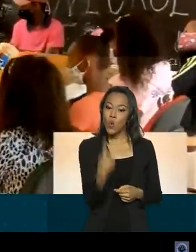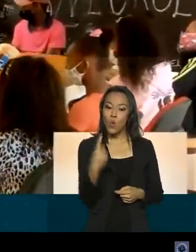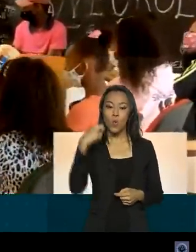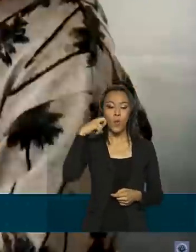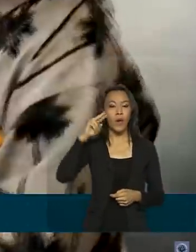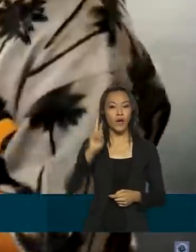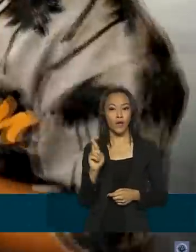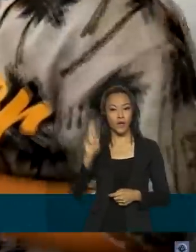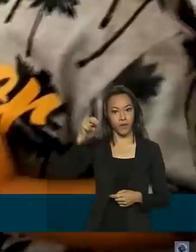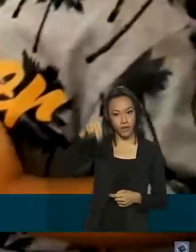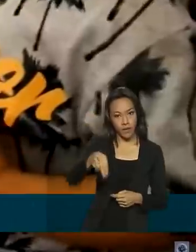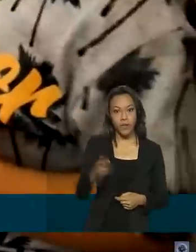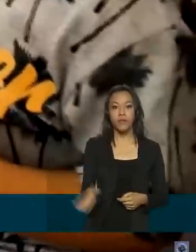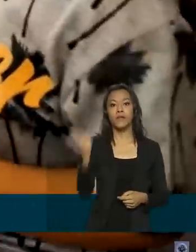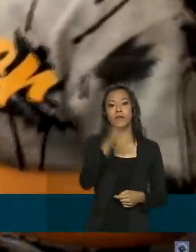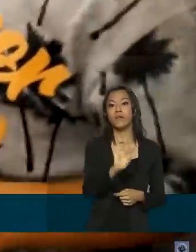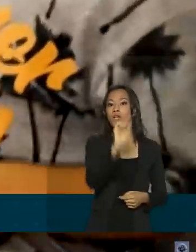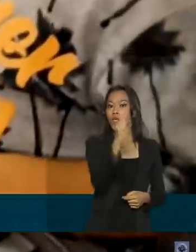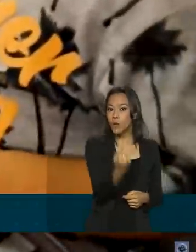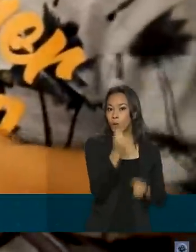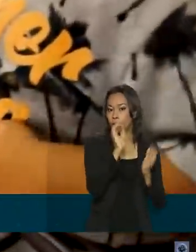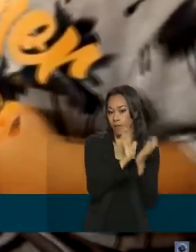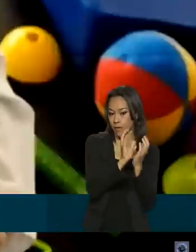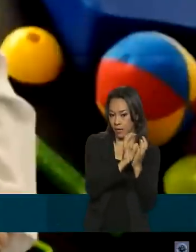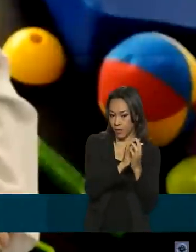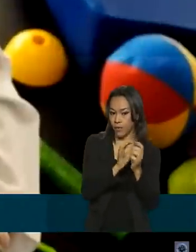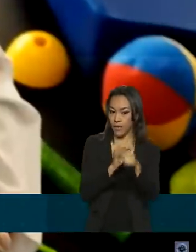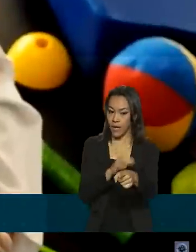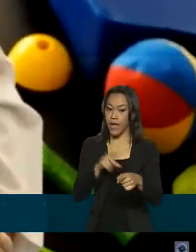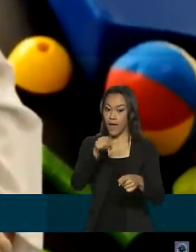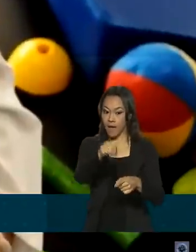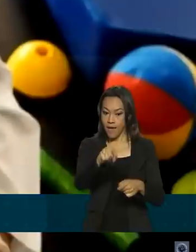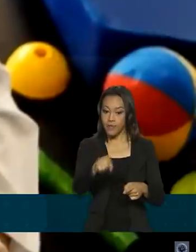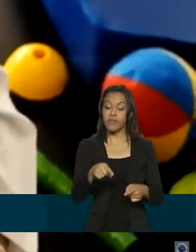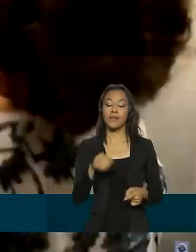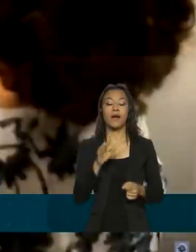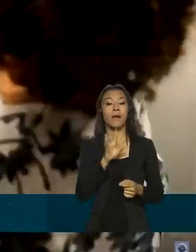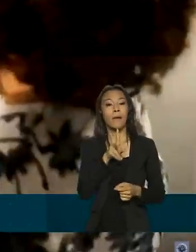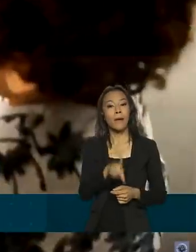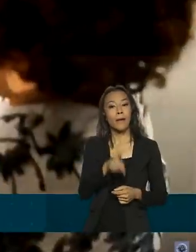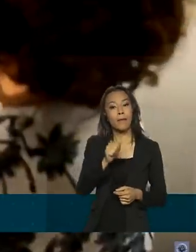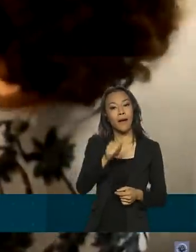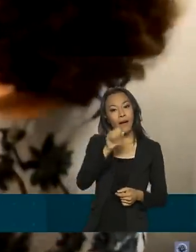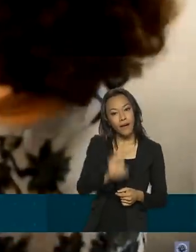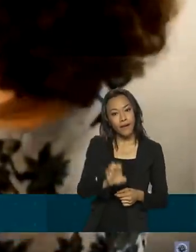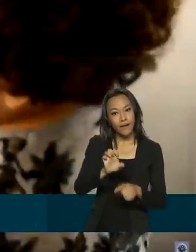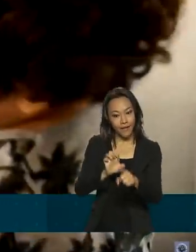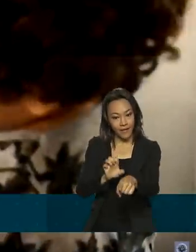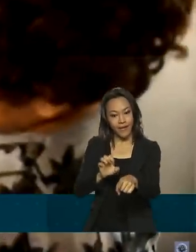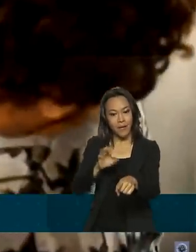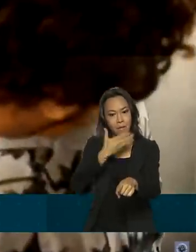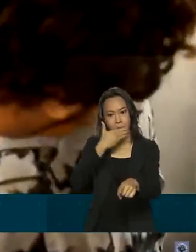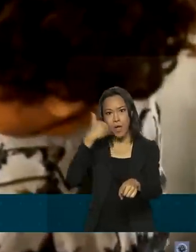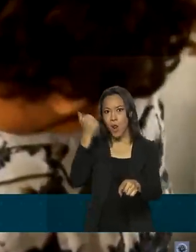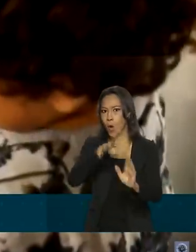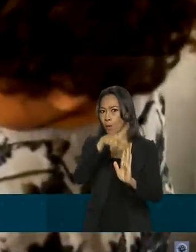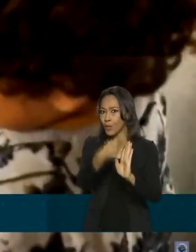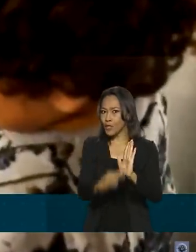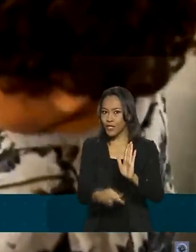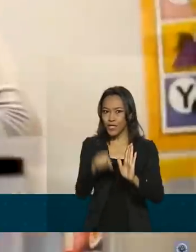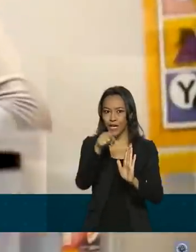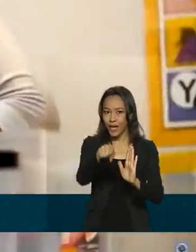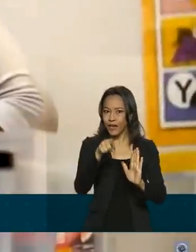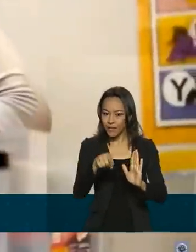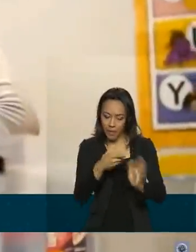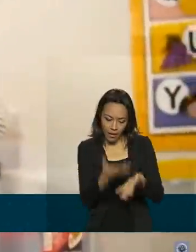Norte e uma em Pernambuco. A APAI de Contagem, em Minas, venceu com o melhor projeto de intervenção